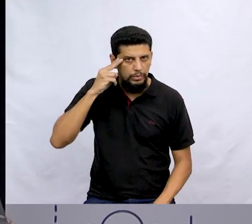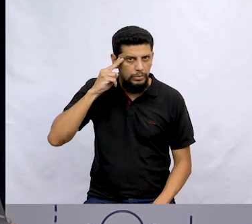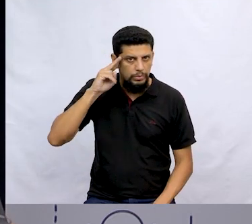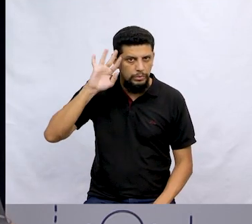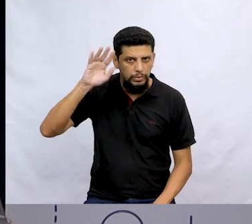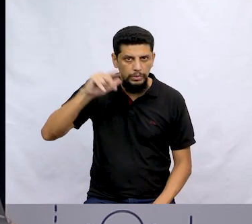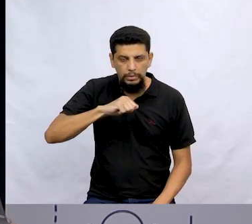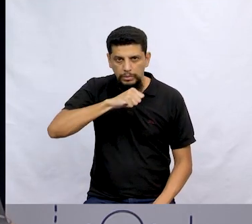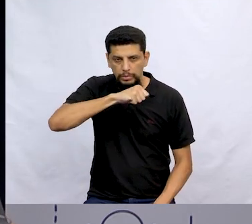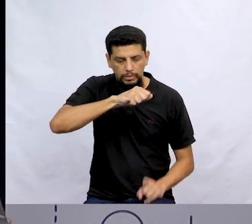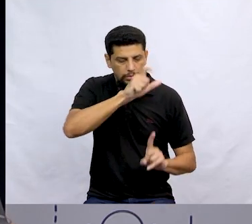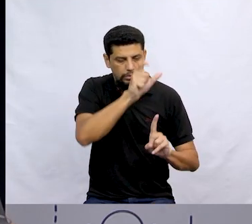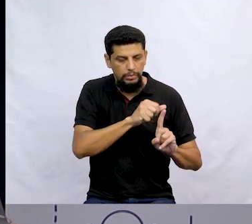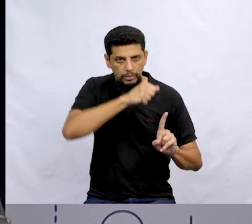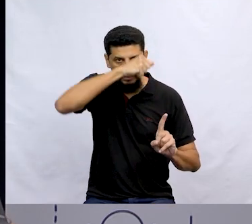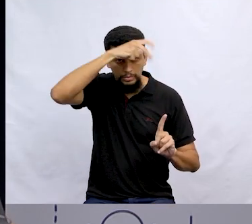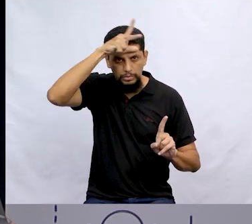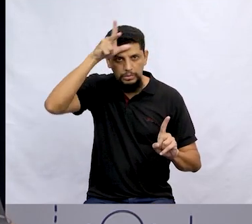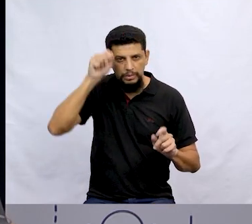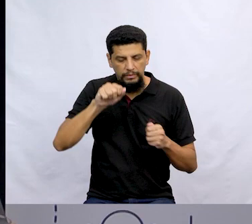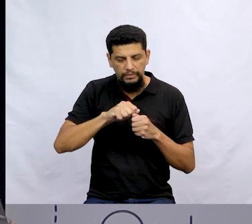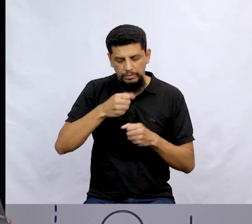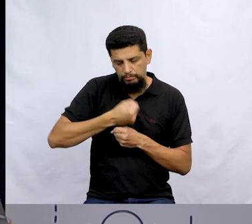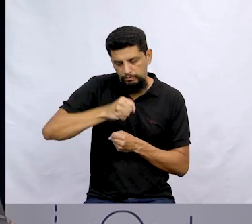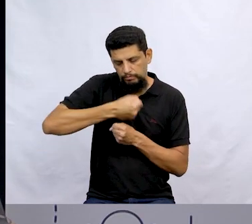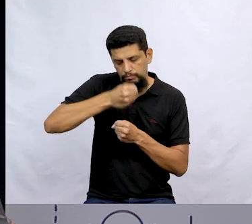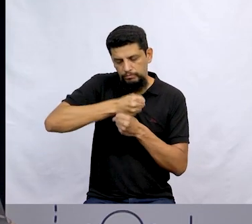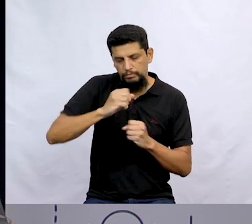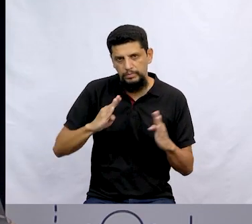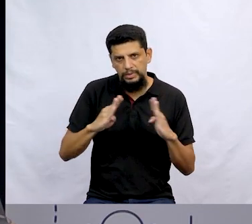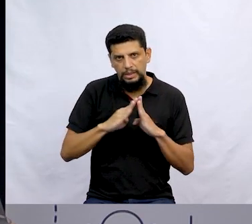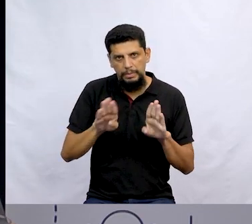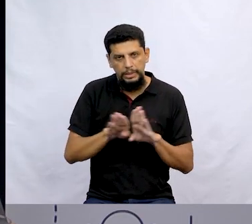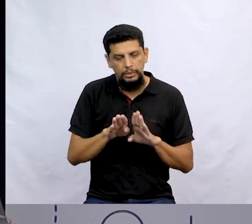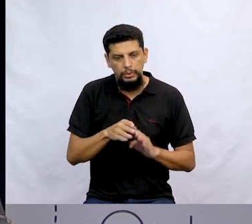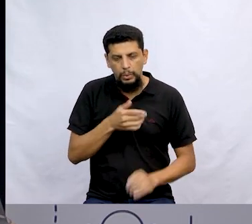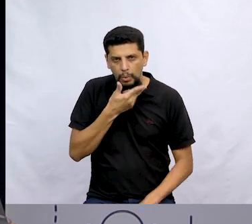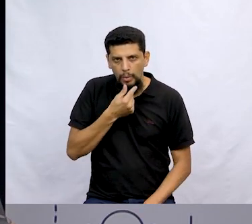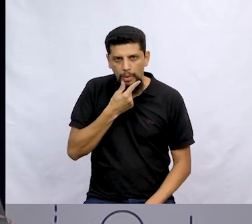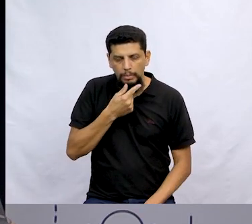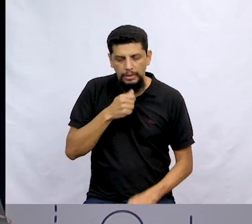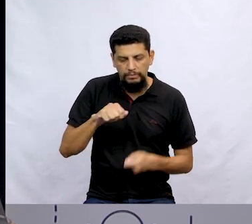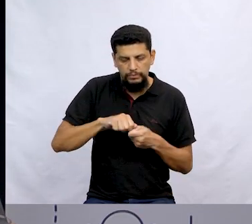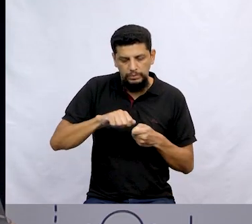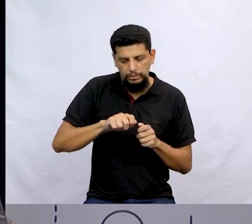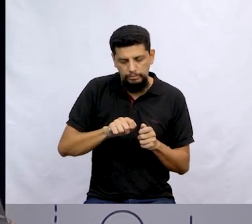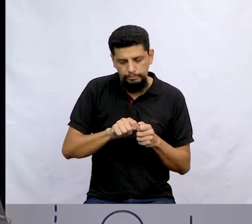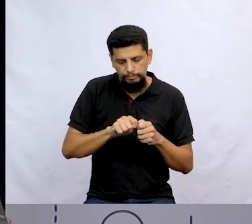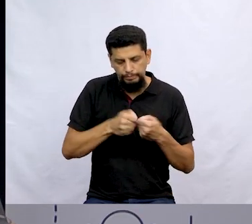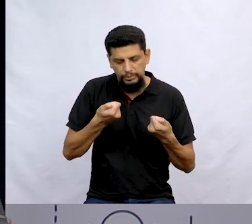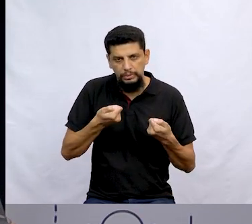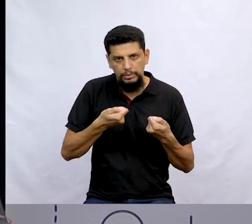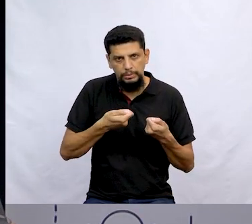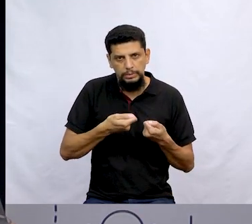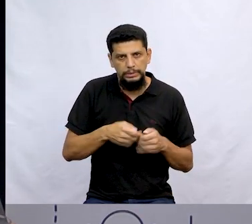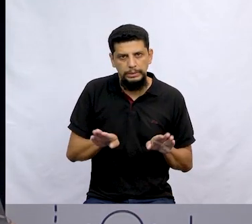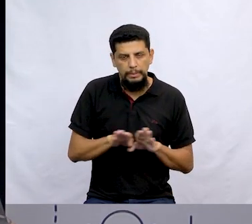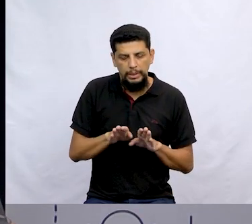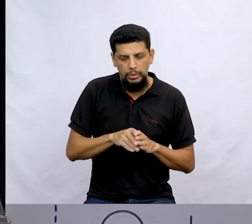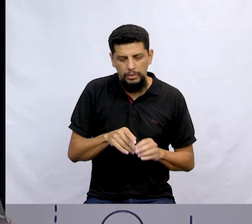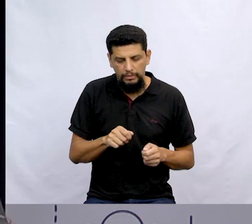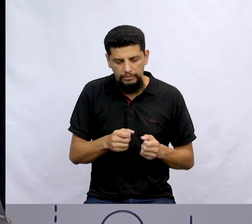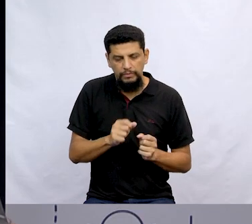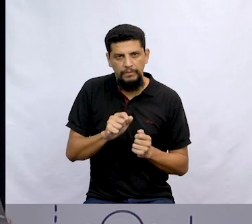prefeito, que era construir casas para todos. Também estava o sonho do padeiro, que era fazer o pão mais crocante e delicioso. Estava o sonho do